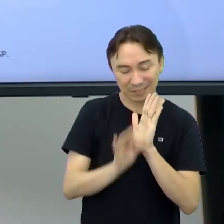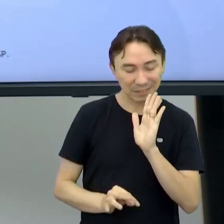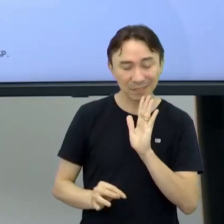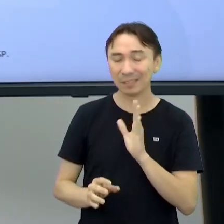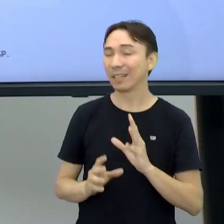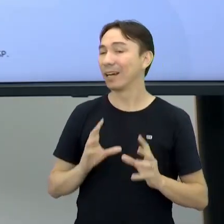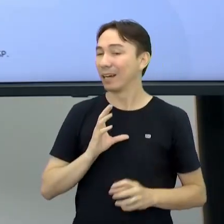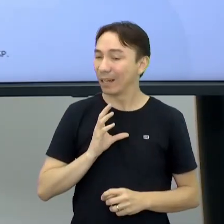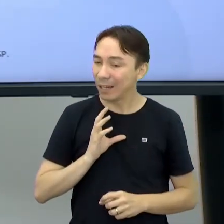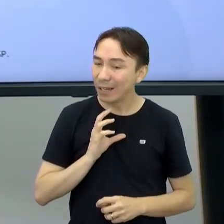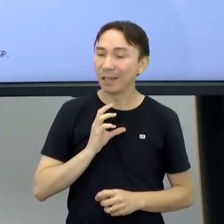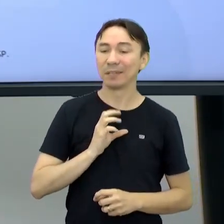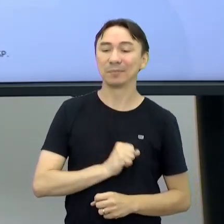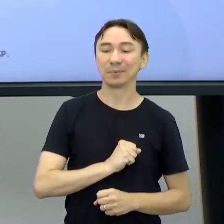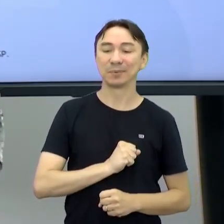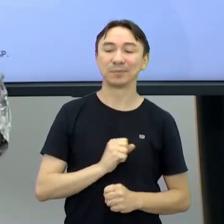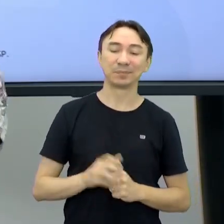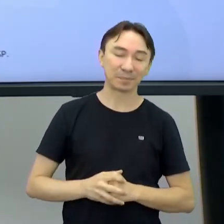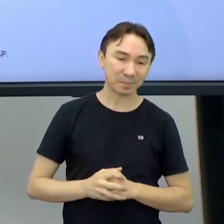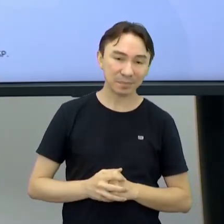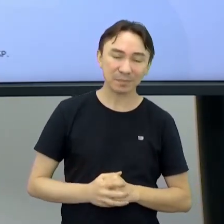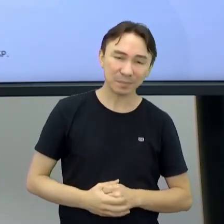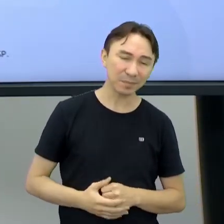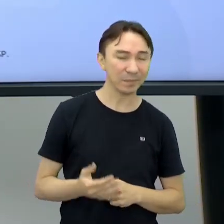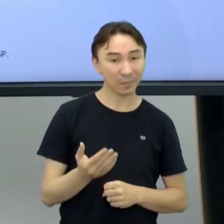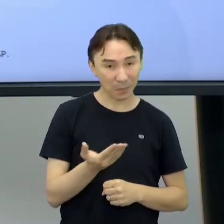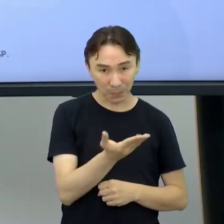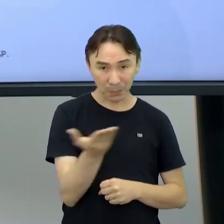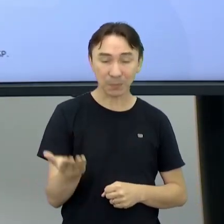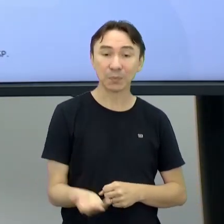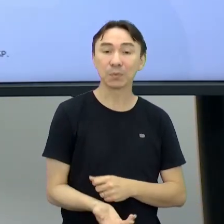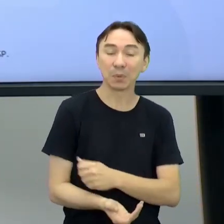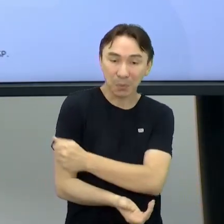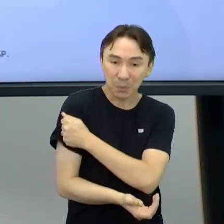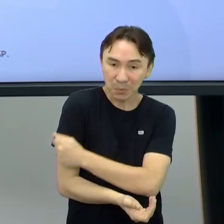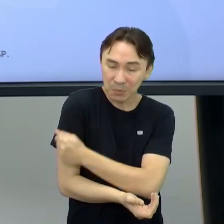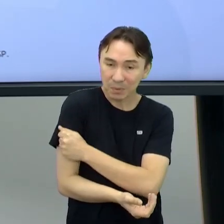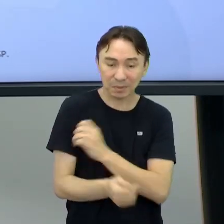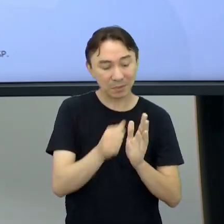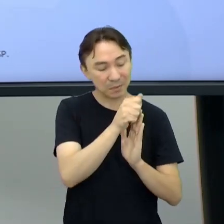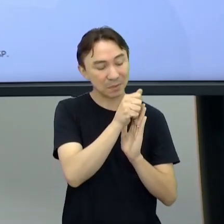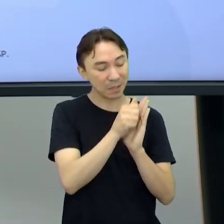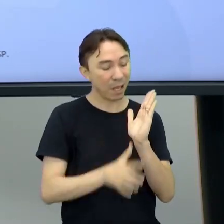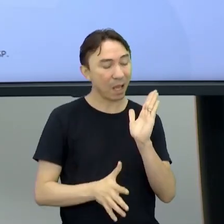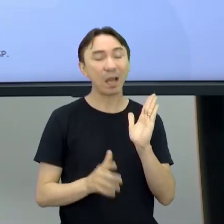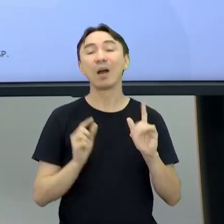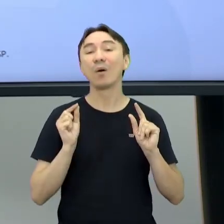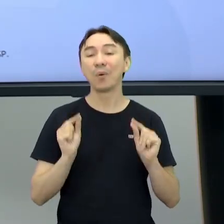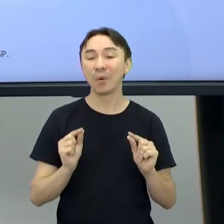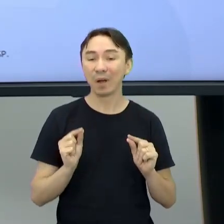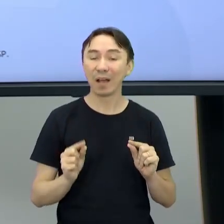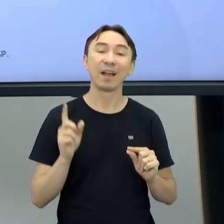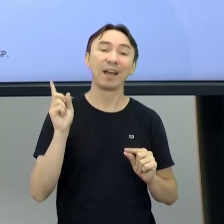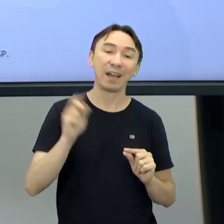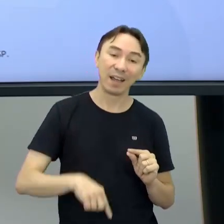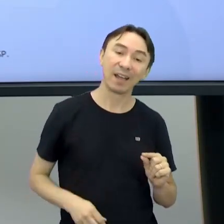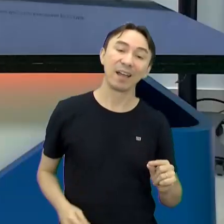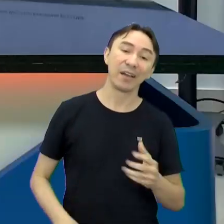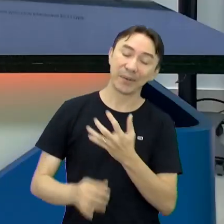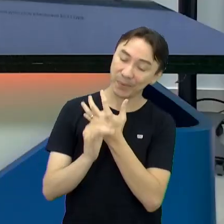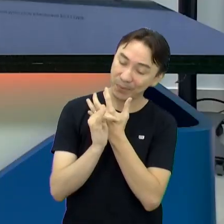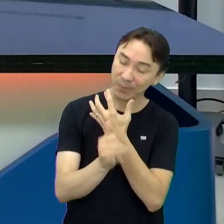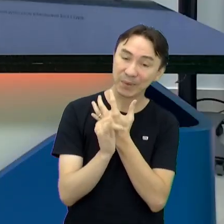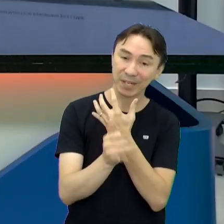estudantes eles tinham como atividades produzir crônicas Referente às modalidades que eles